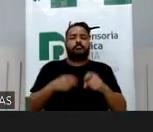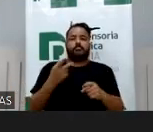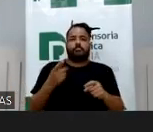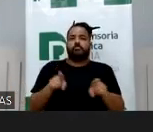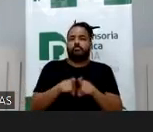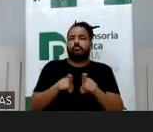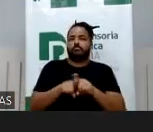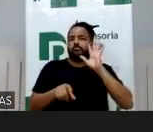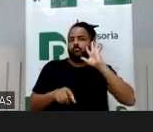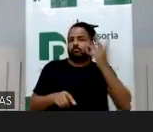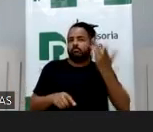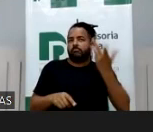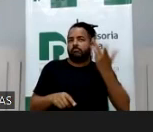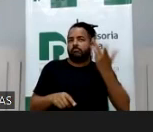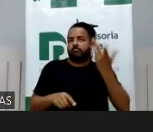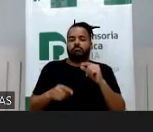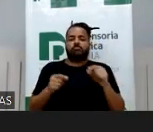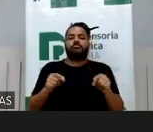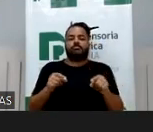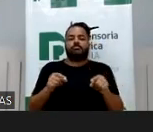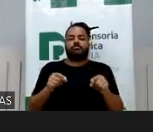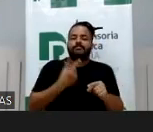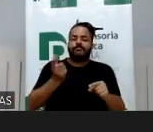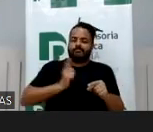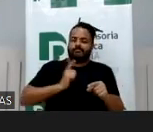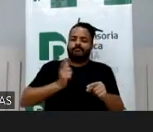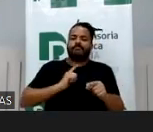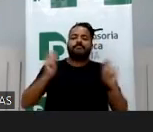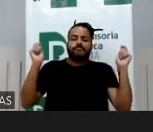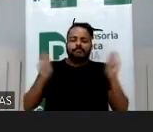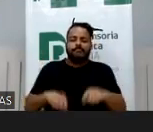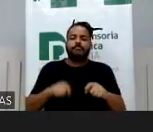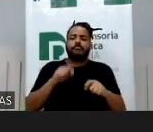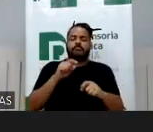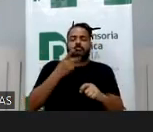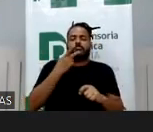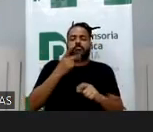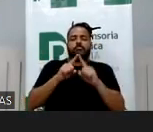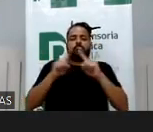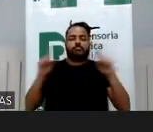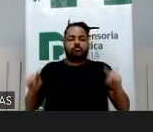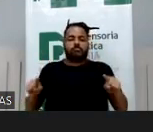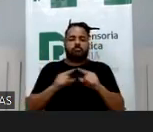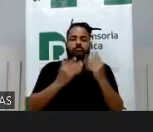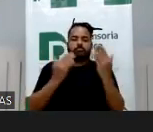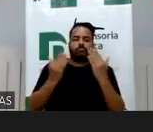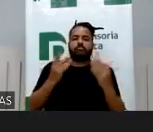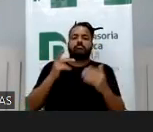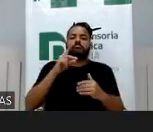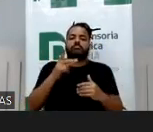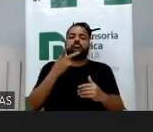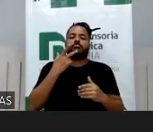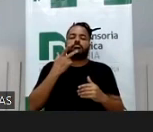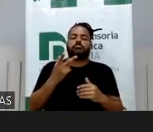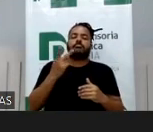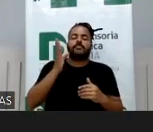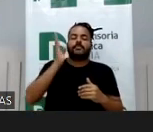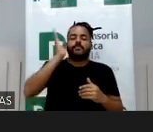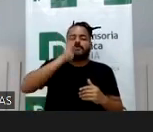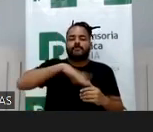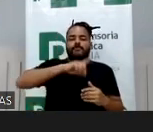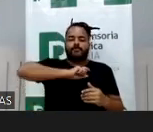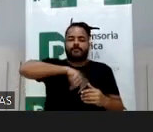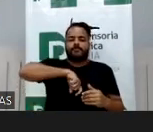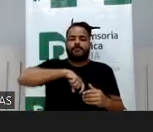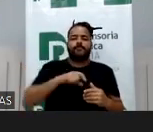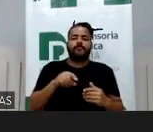tá? Que no caso é de vulnerável, então a gente tem sim a possibilidade de configuração como maus-tratos. E o Marcos Herá, que